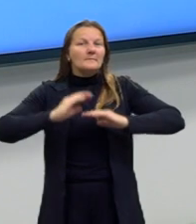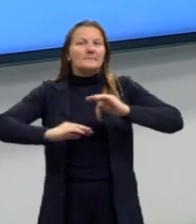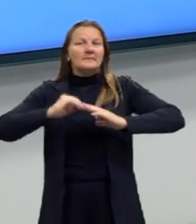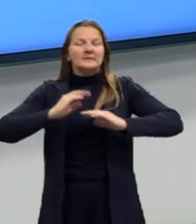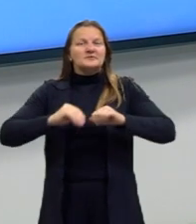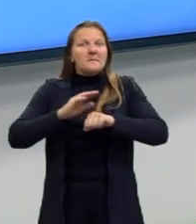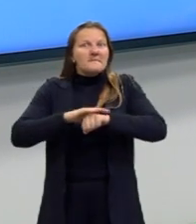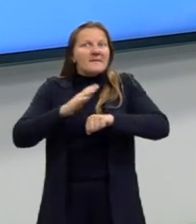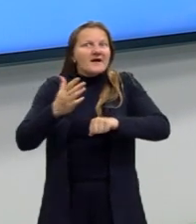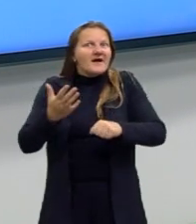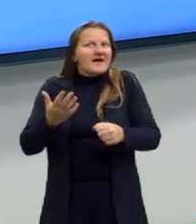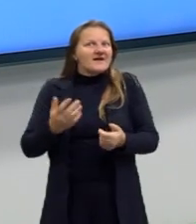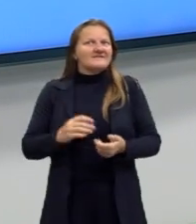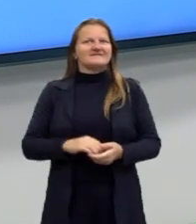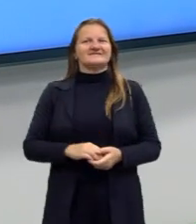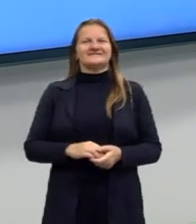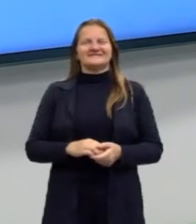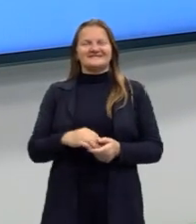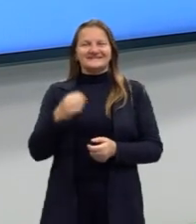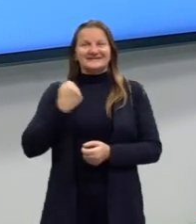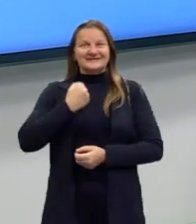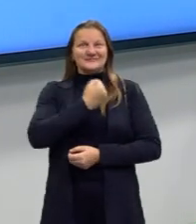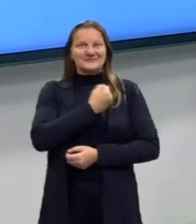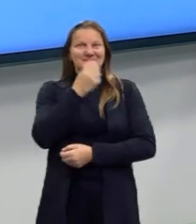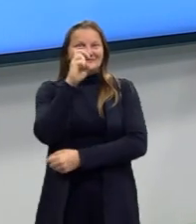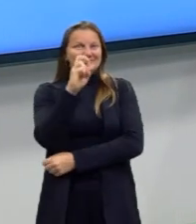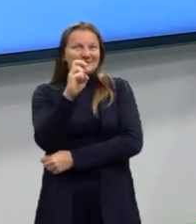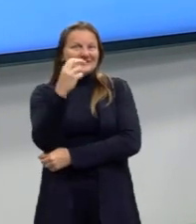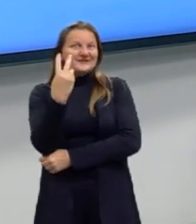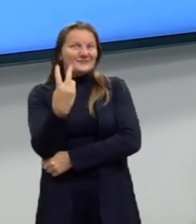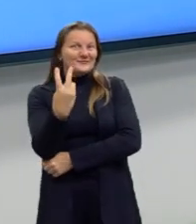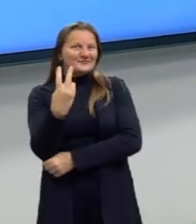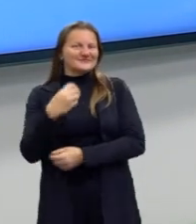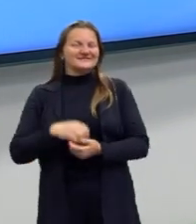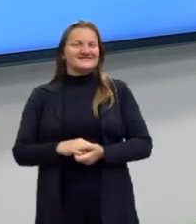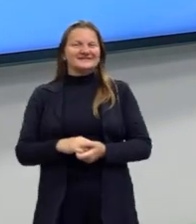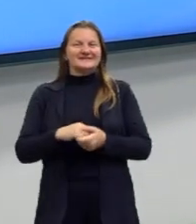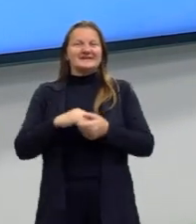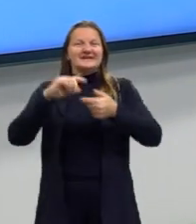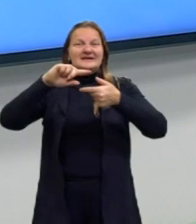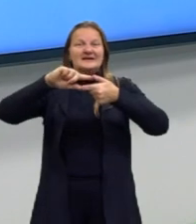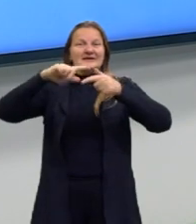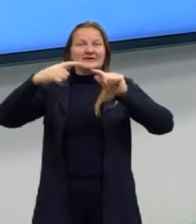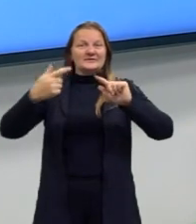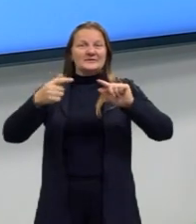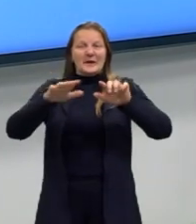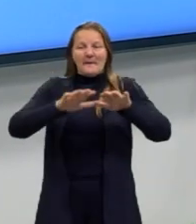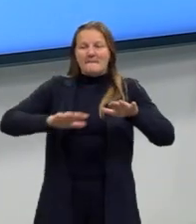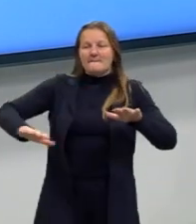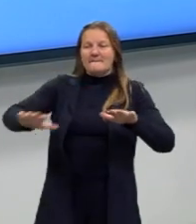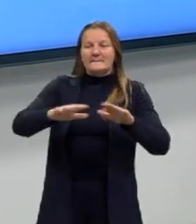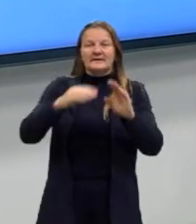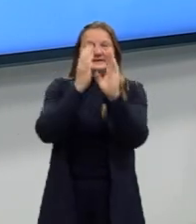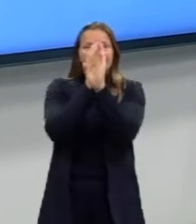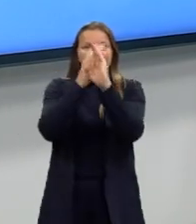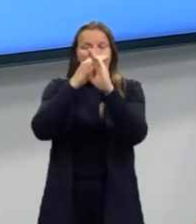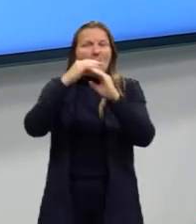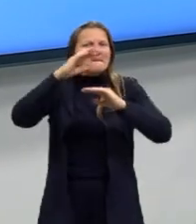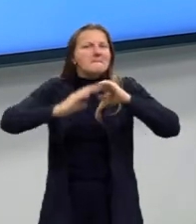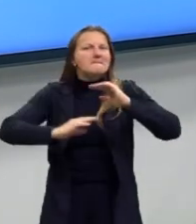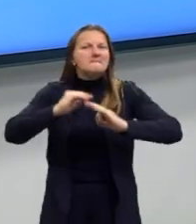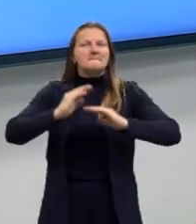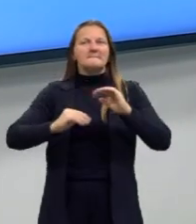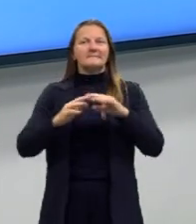pouco mais nossa aula de número 52, Geometria Plana e Espacial em Prática.